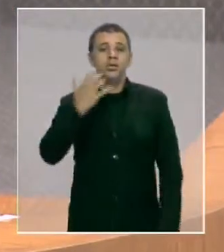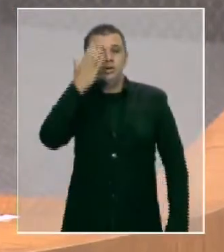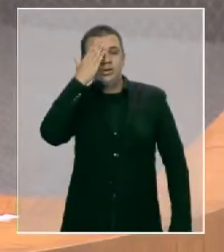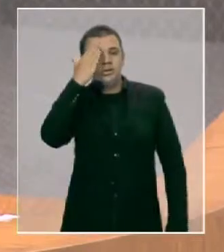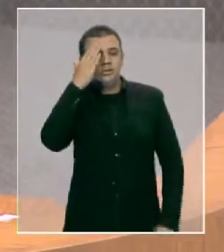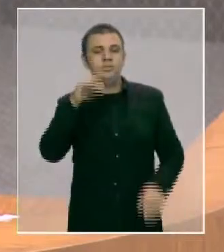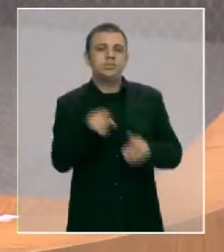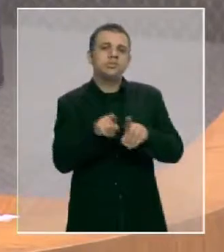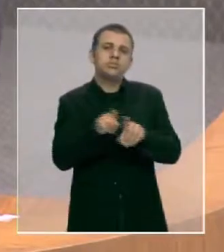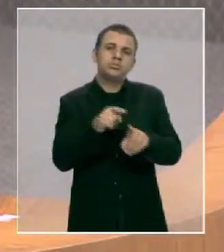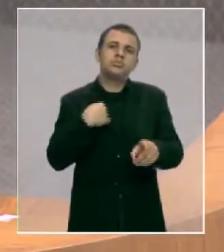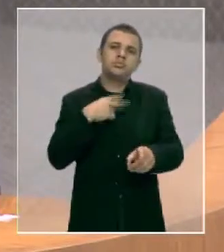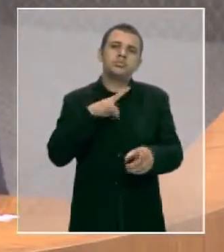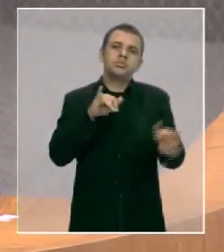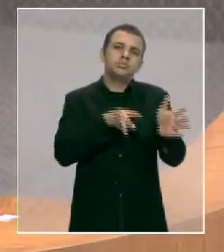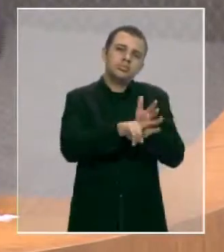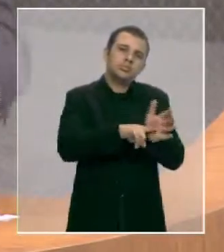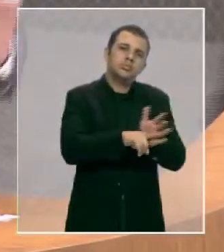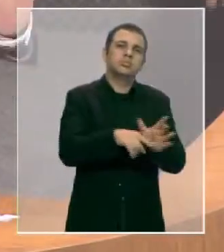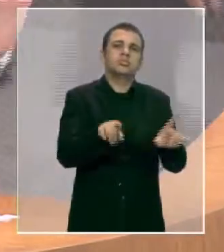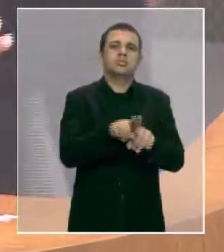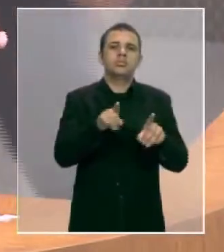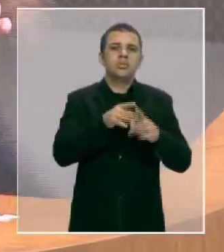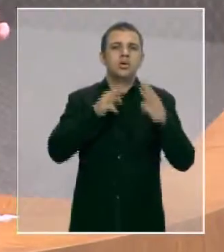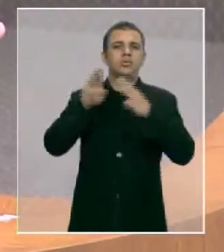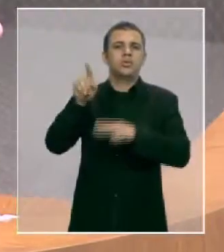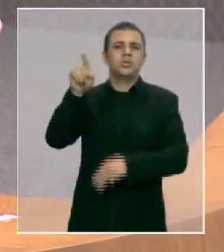consulta e vou enviar um requerimento à CGU.